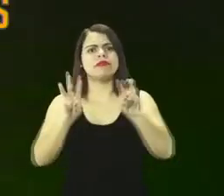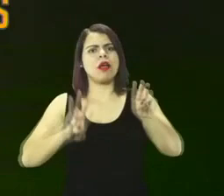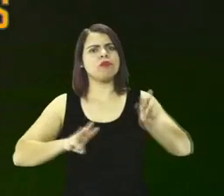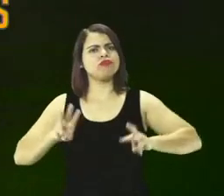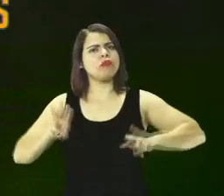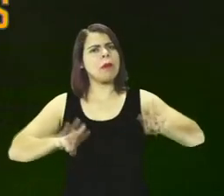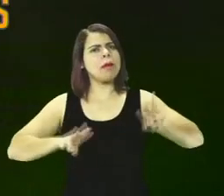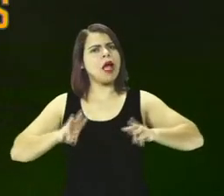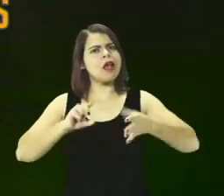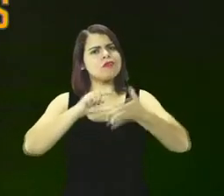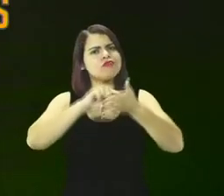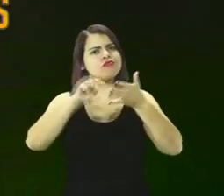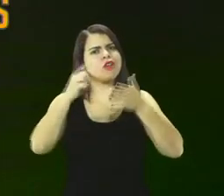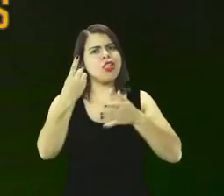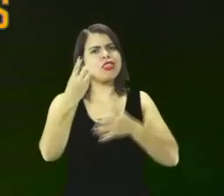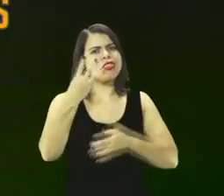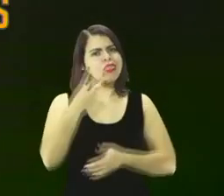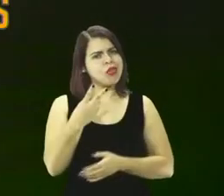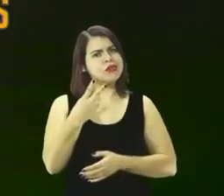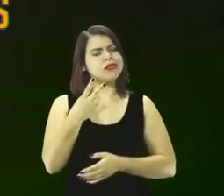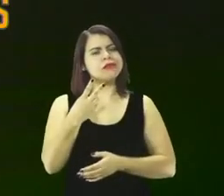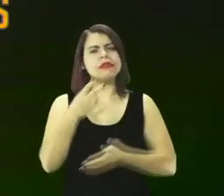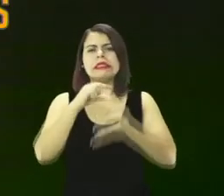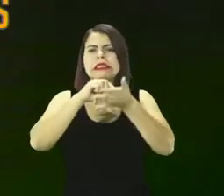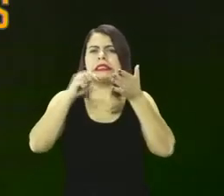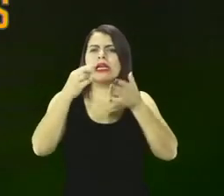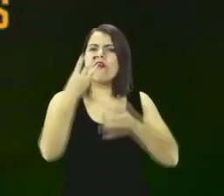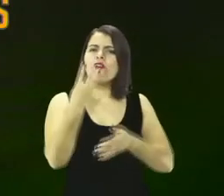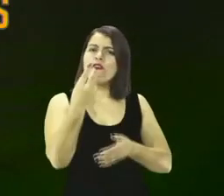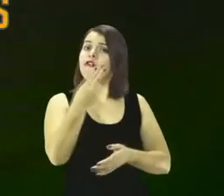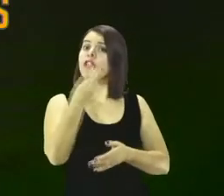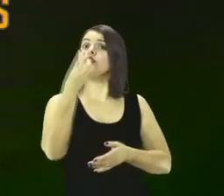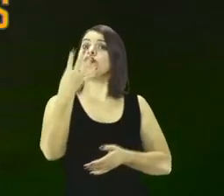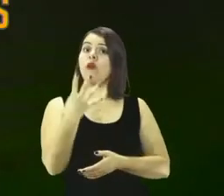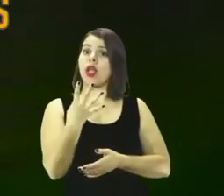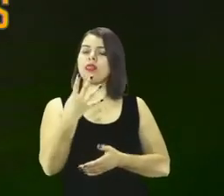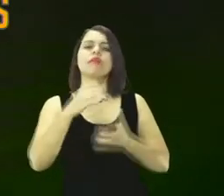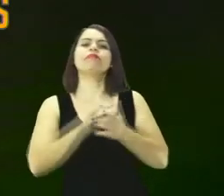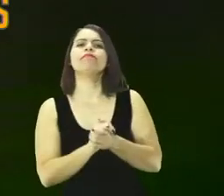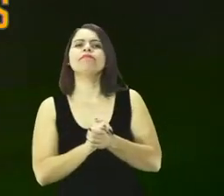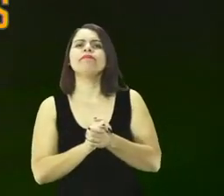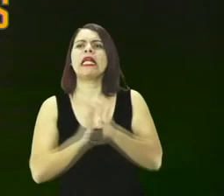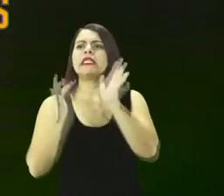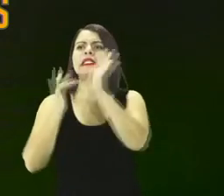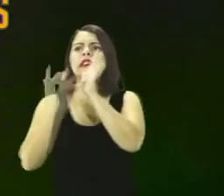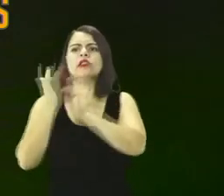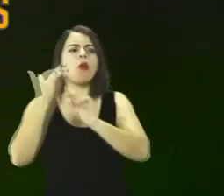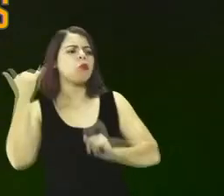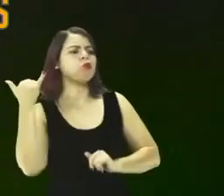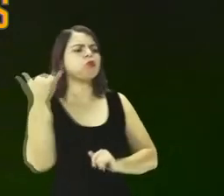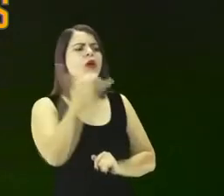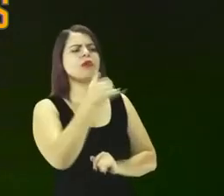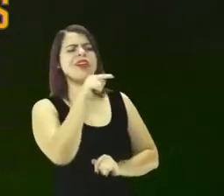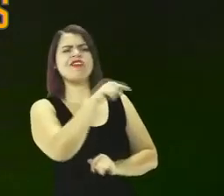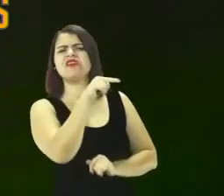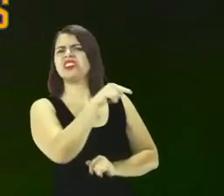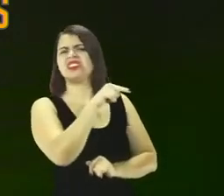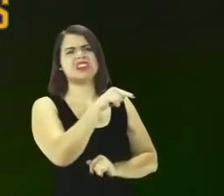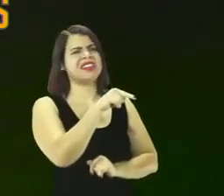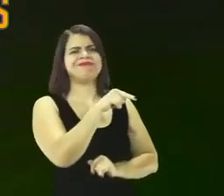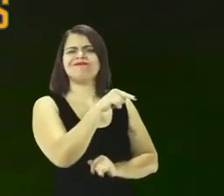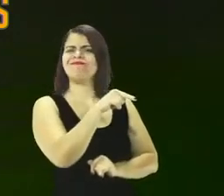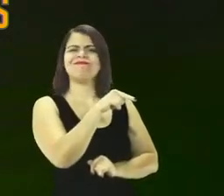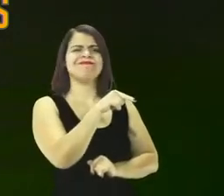versículo 24. Está aparecendo para você aí na tela também. Jesus respondeu, vocês estão enganados,